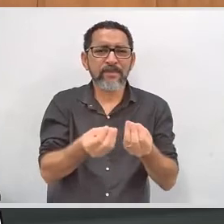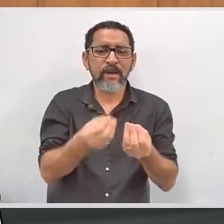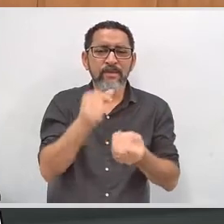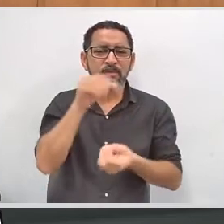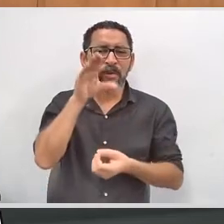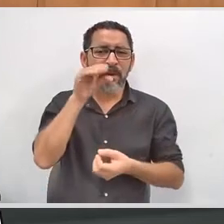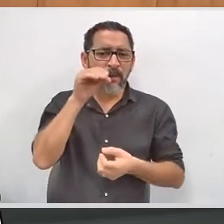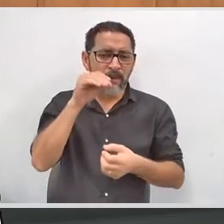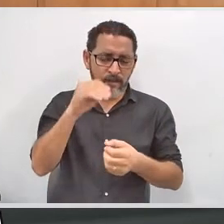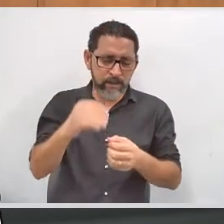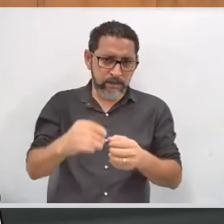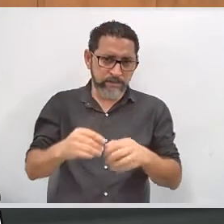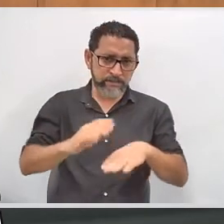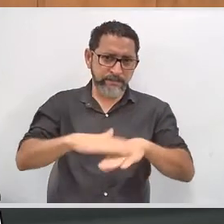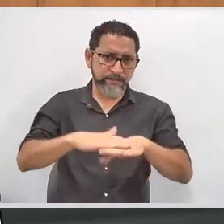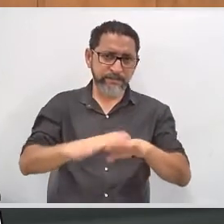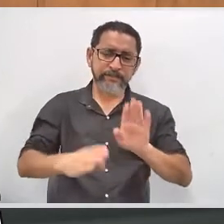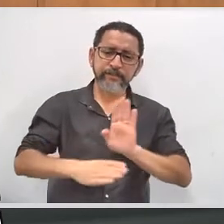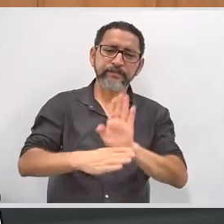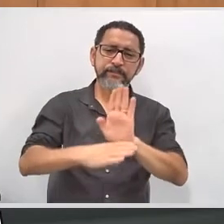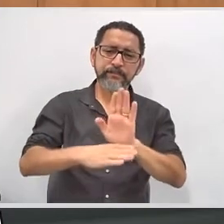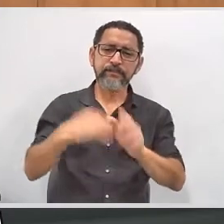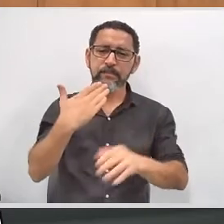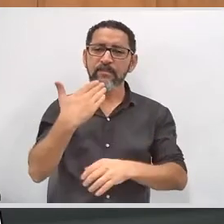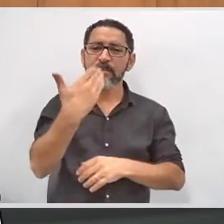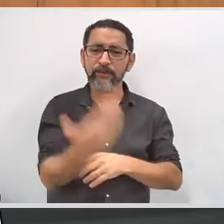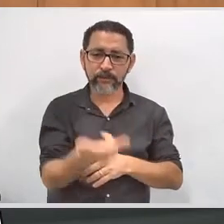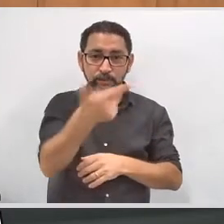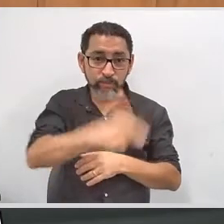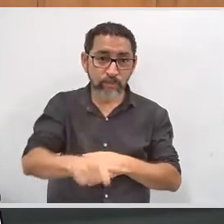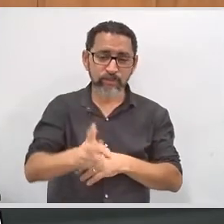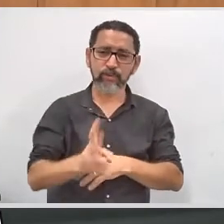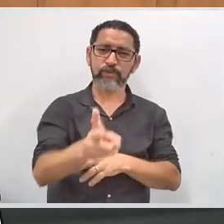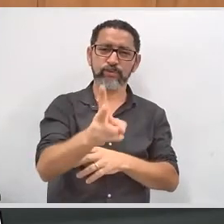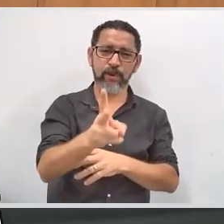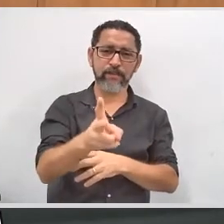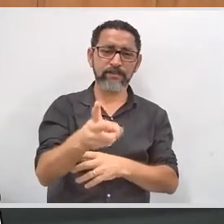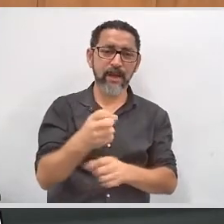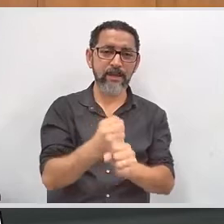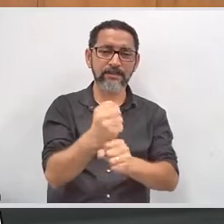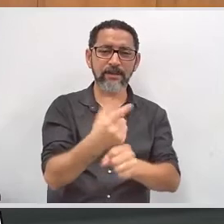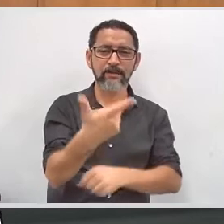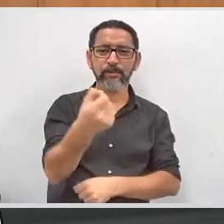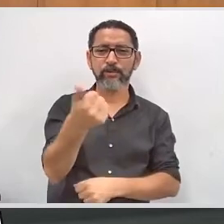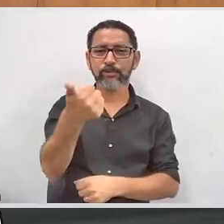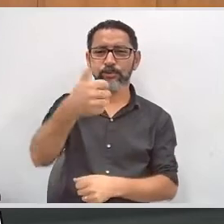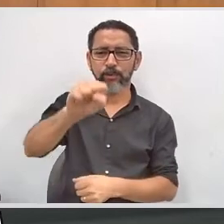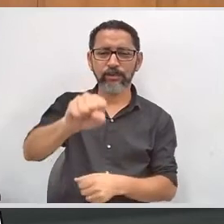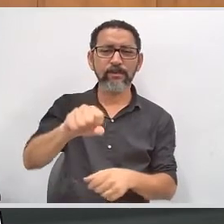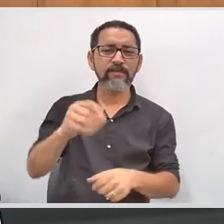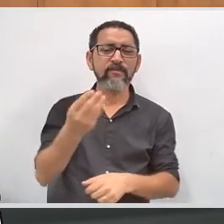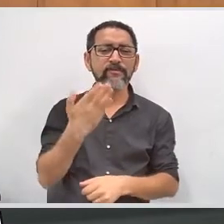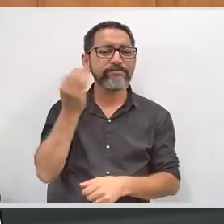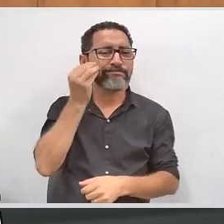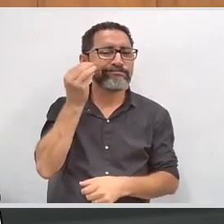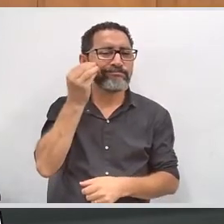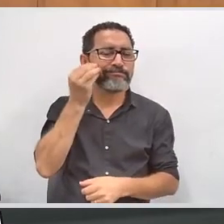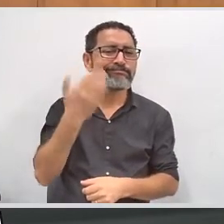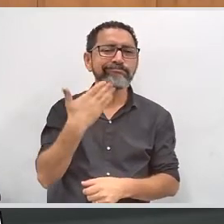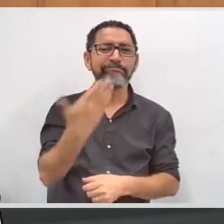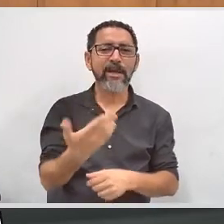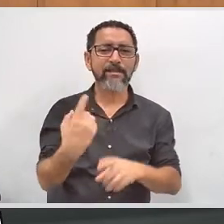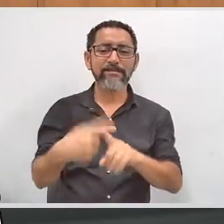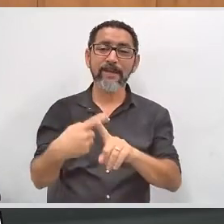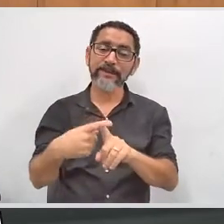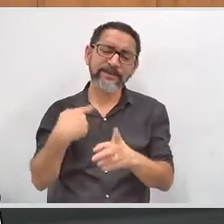servidores. Eles adoraram fazer isso e já pediram reforço para esse ano. Vamos tentar atender essa demanda, embora o